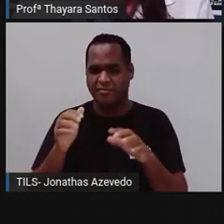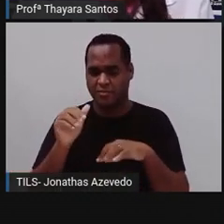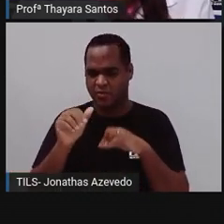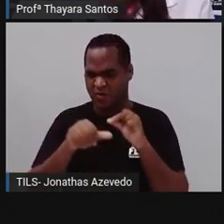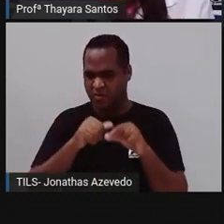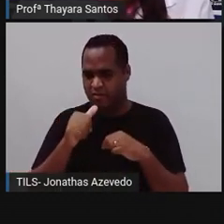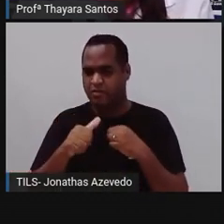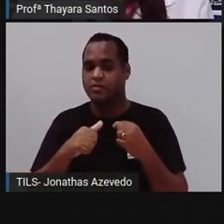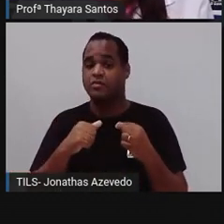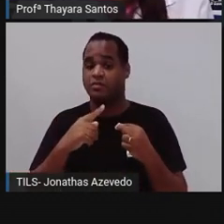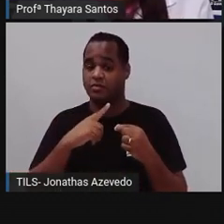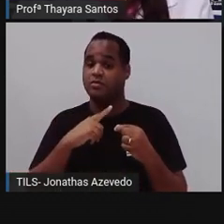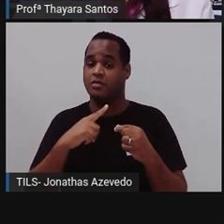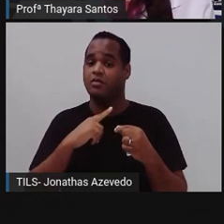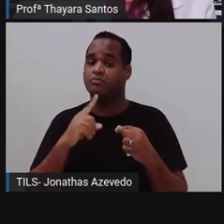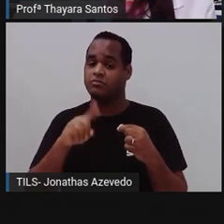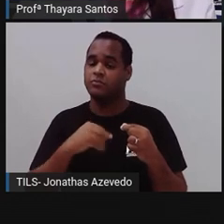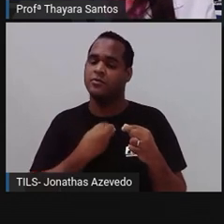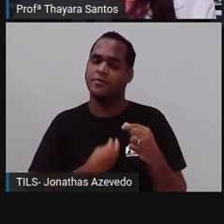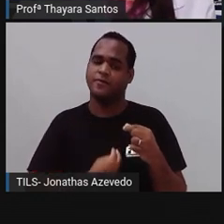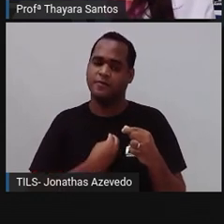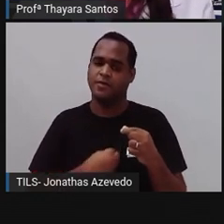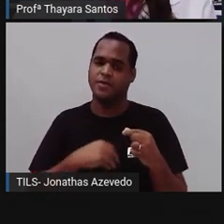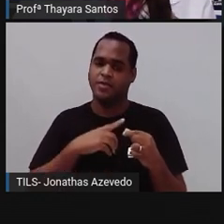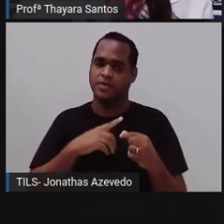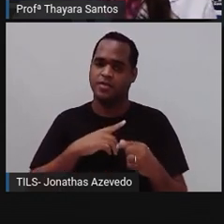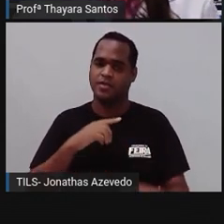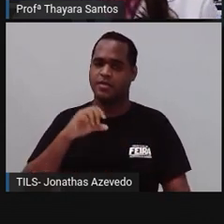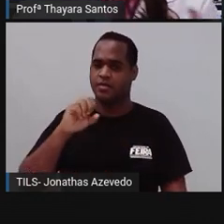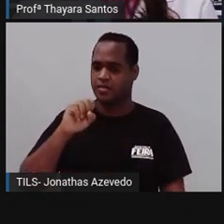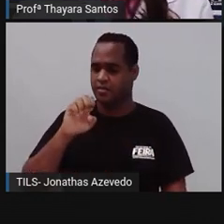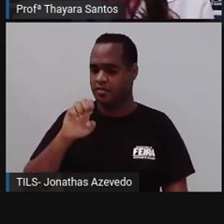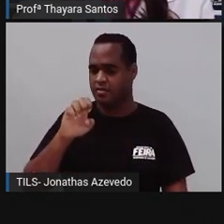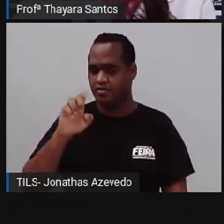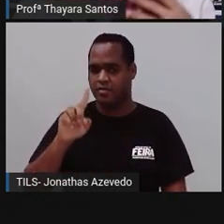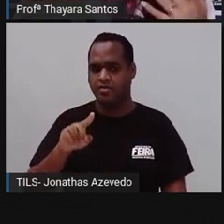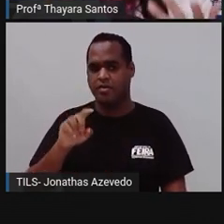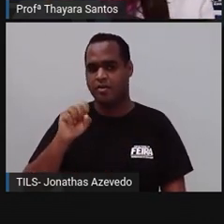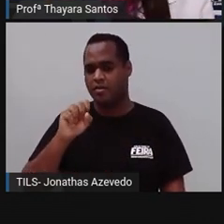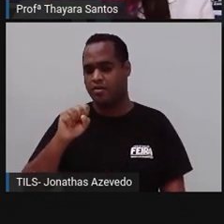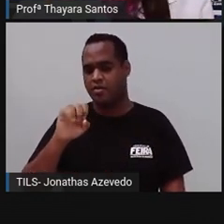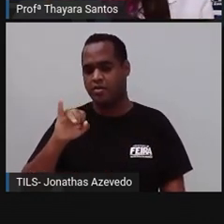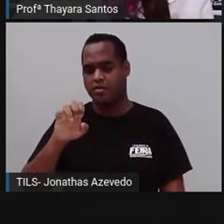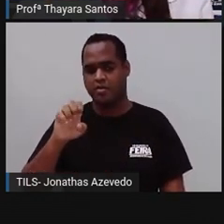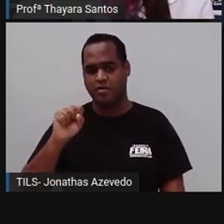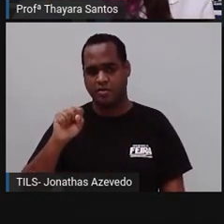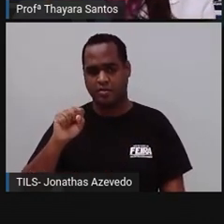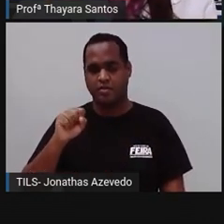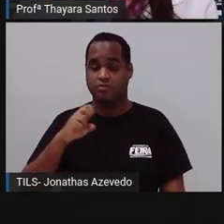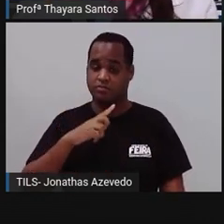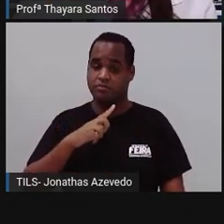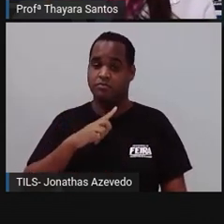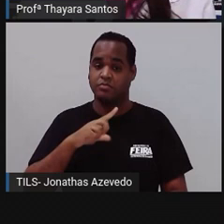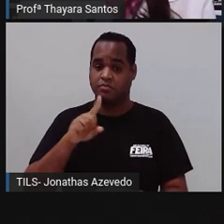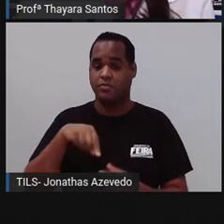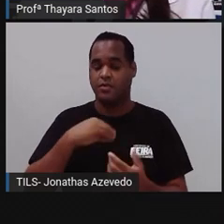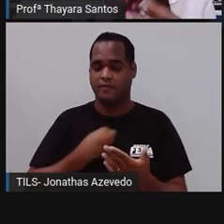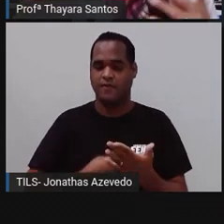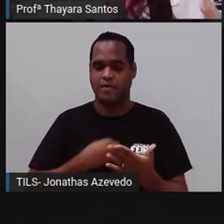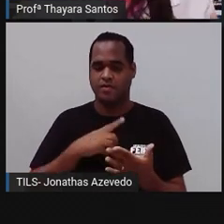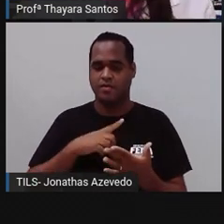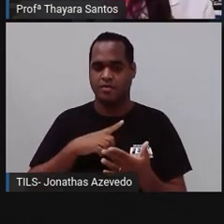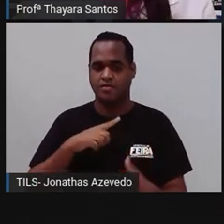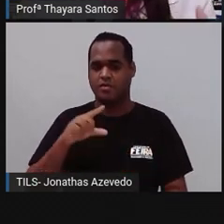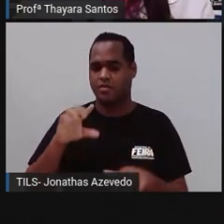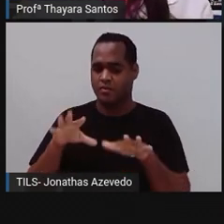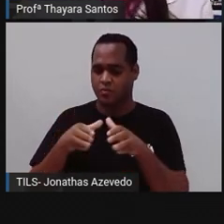Existem sim quinidários césseis, né? Todos os poríferos são césseis. Existem quinidários que são césseis, mas o